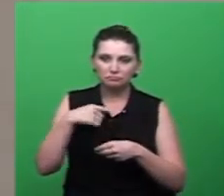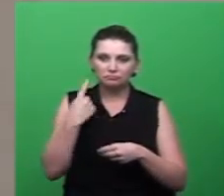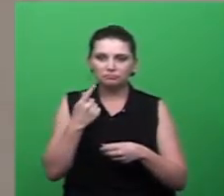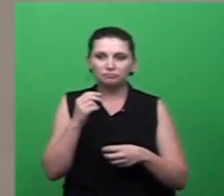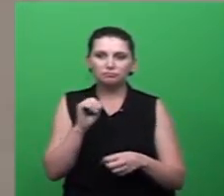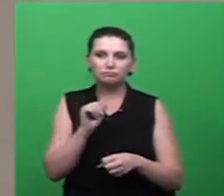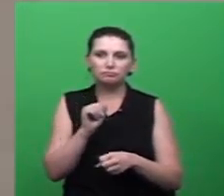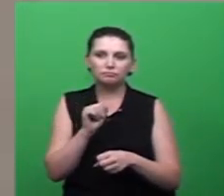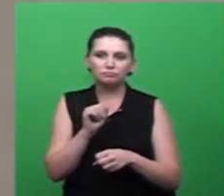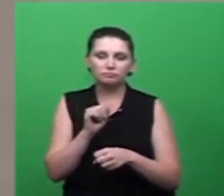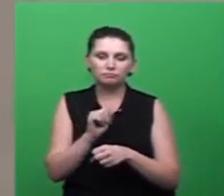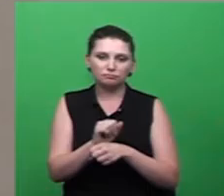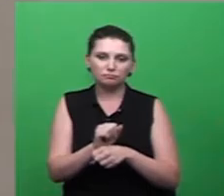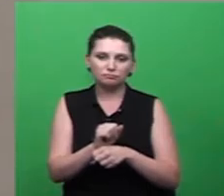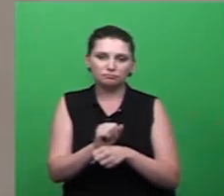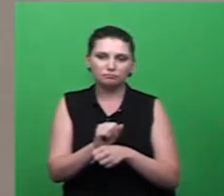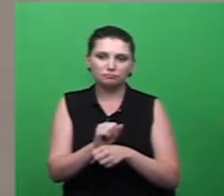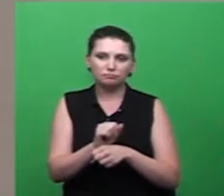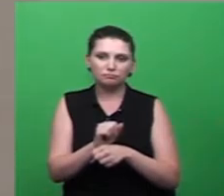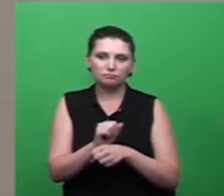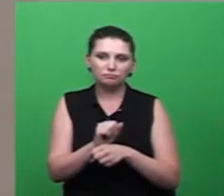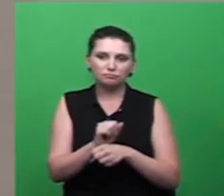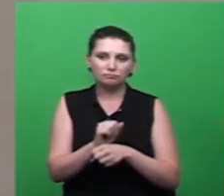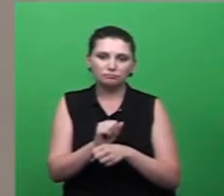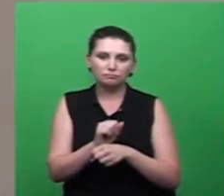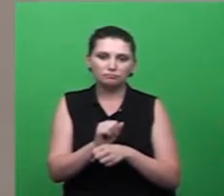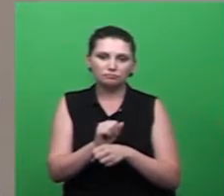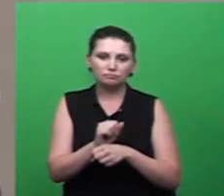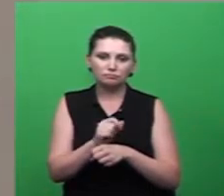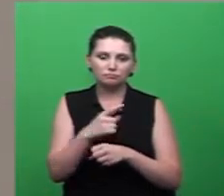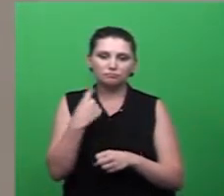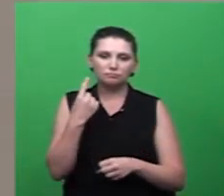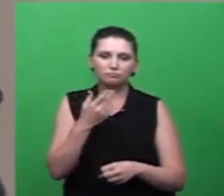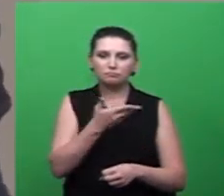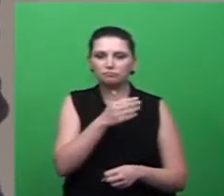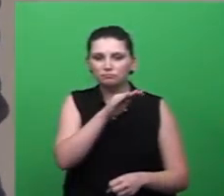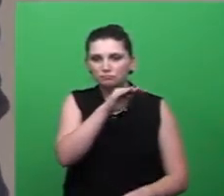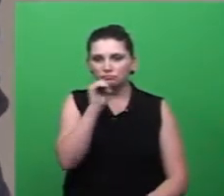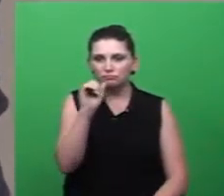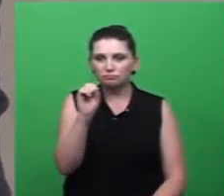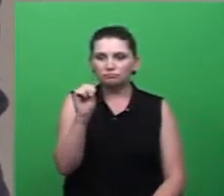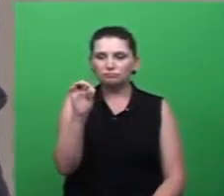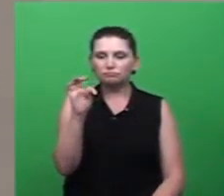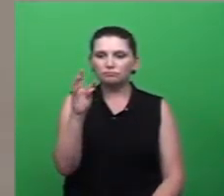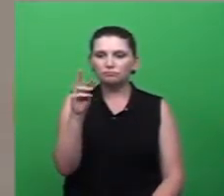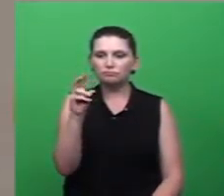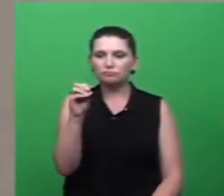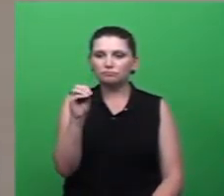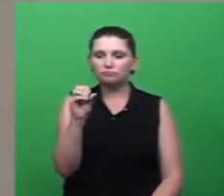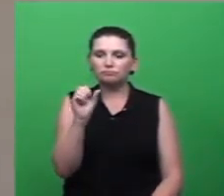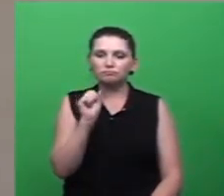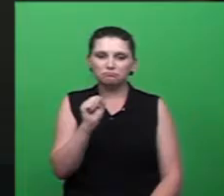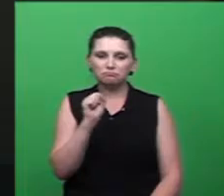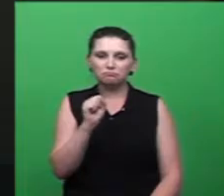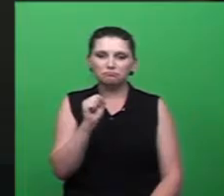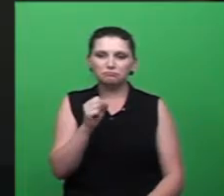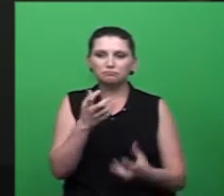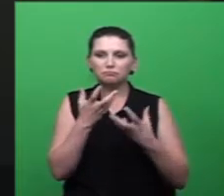o nosso homenageado possa receber aqui na frente, juntamente com